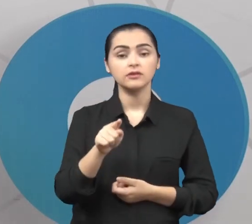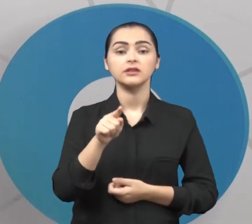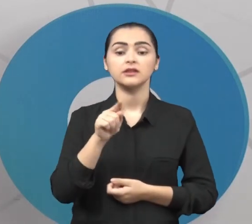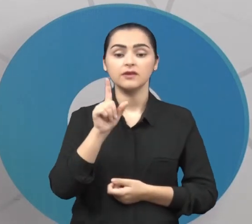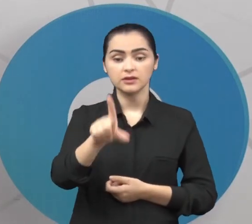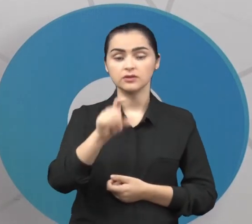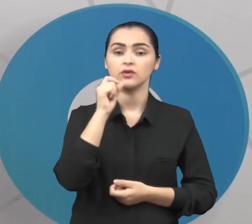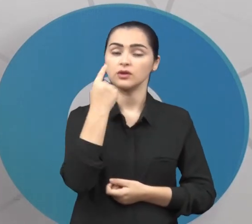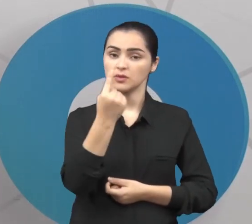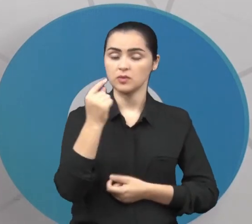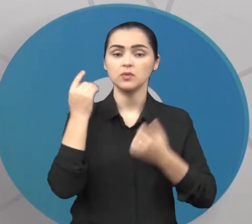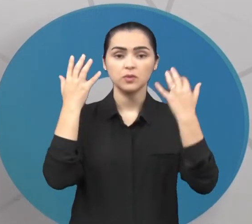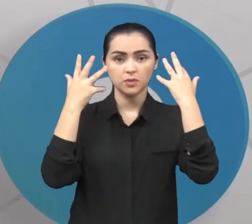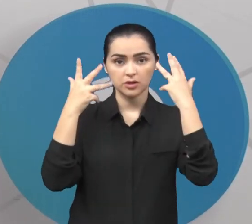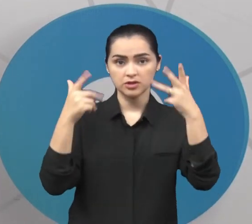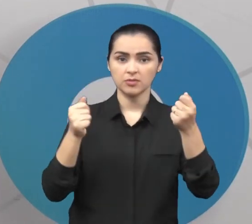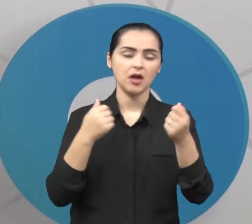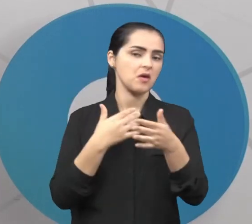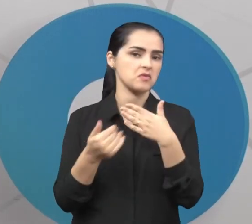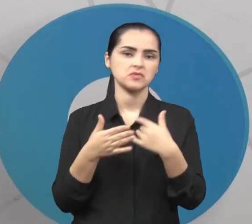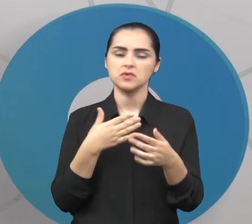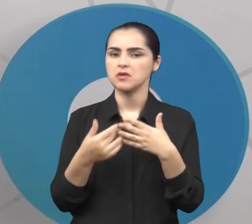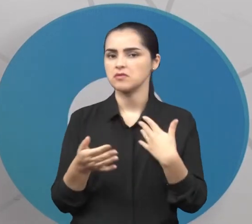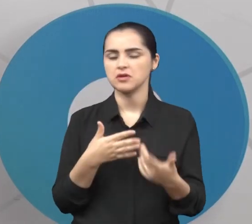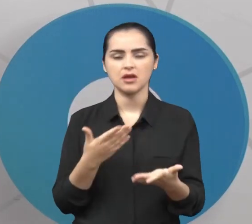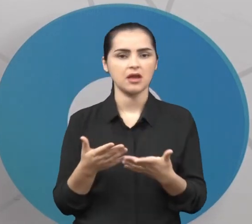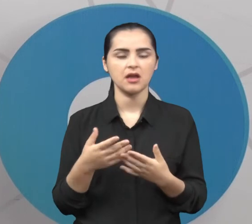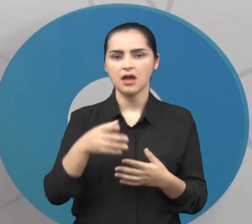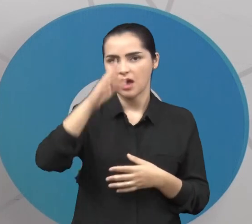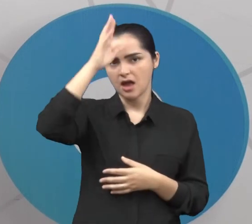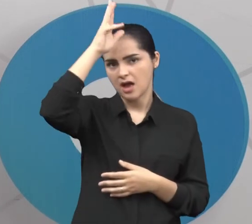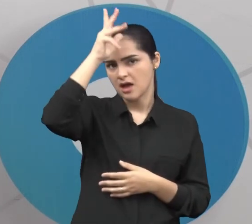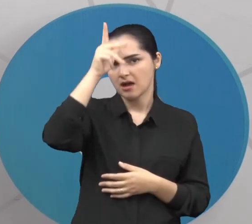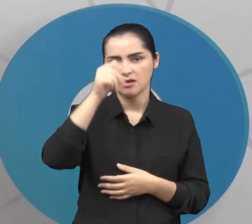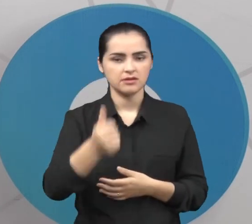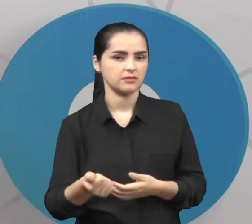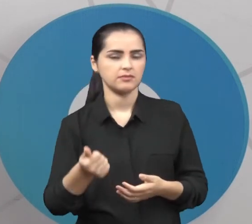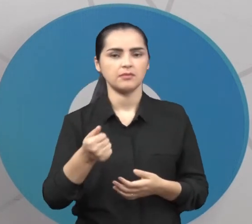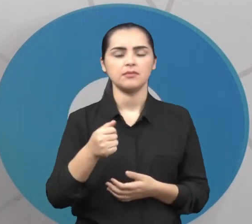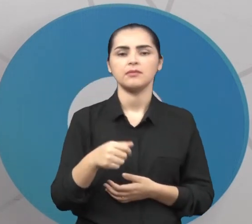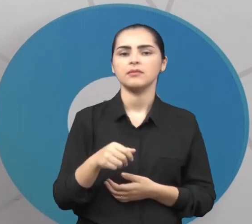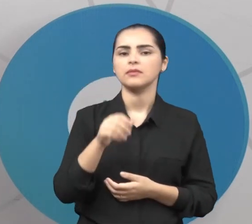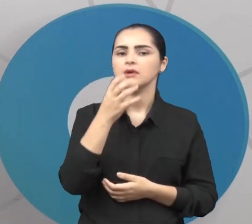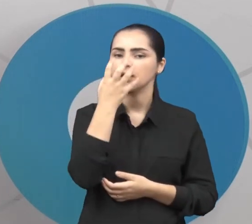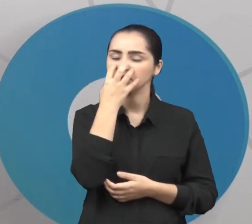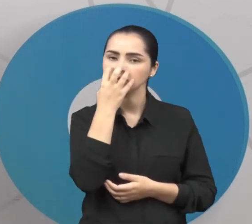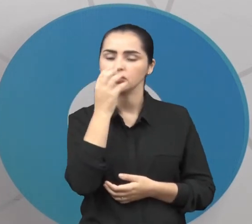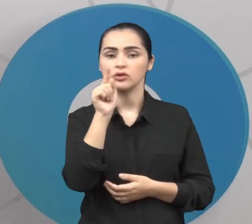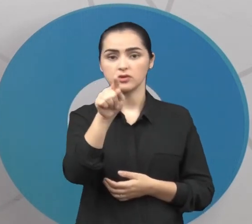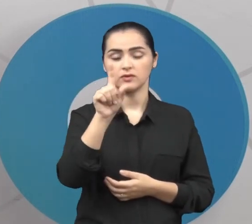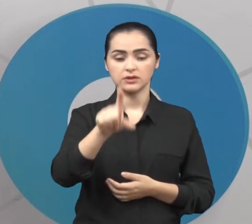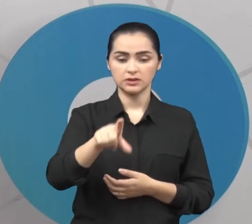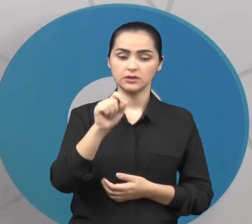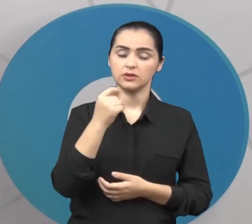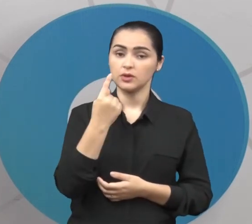sugeri. Ou então, você pode escolher qual que você quiser. Uma galinha, um pato, um cachorro. Você escolhe. Você pega, escolhe um desses animais e